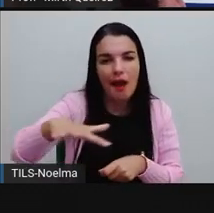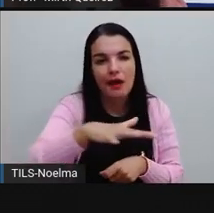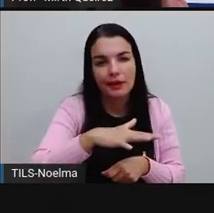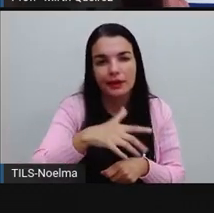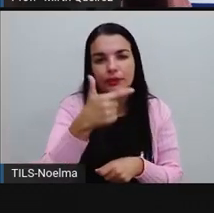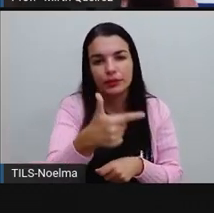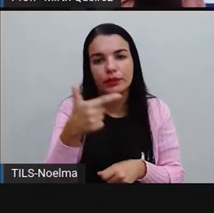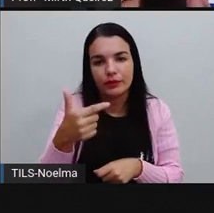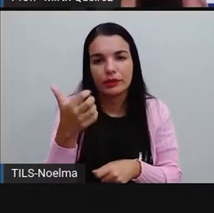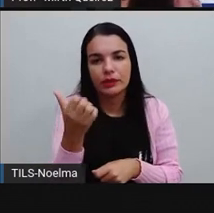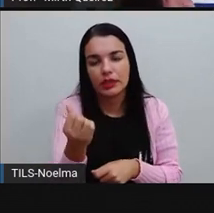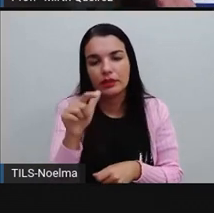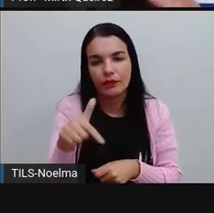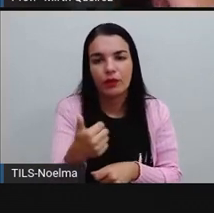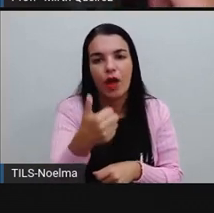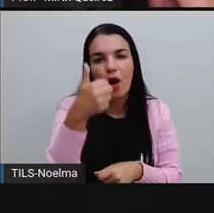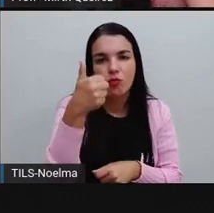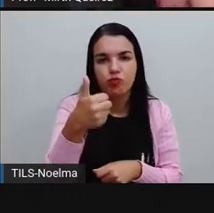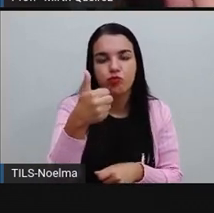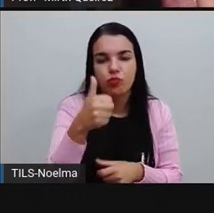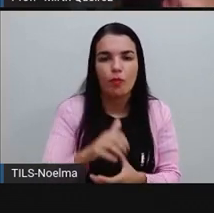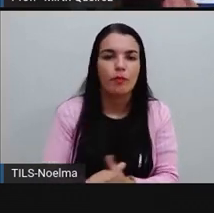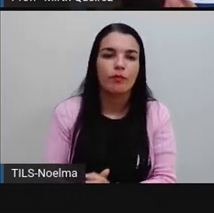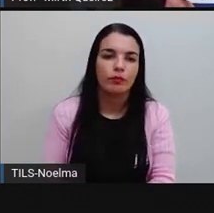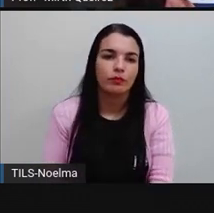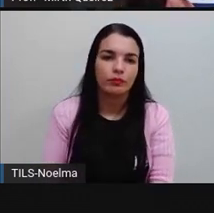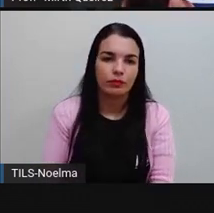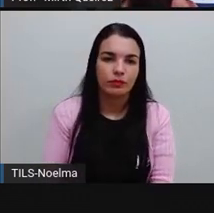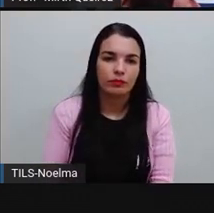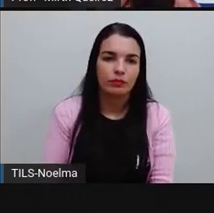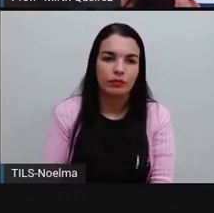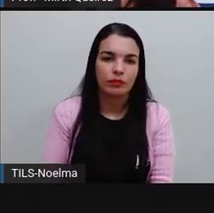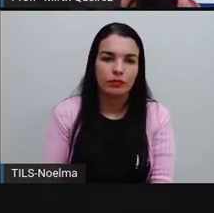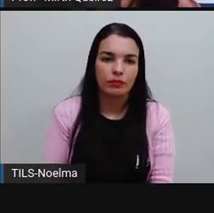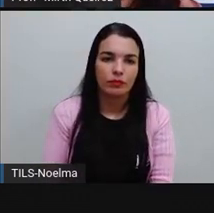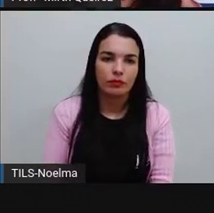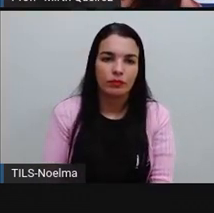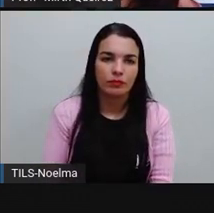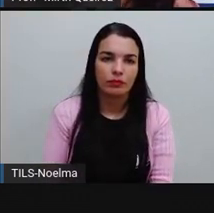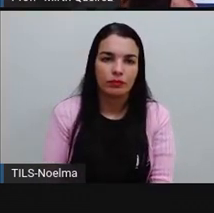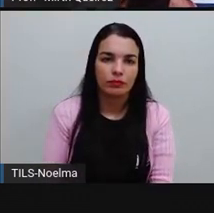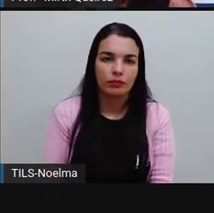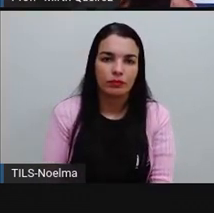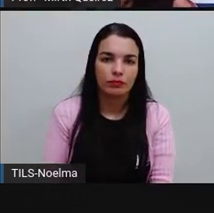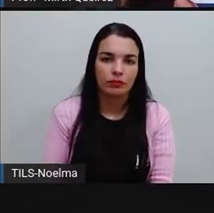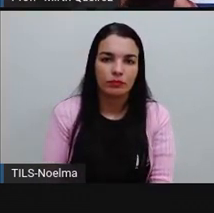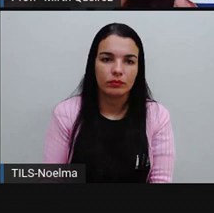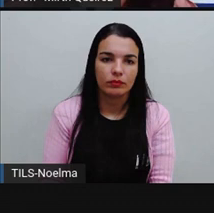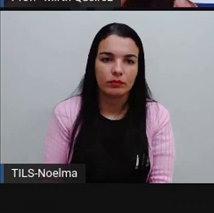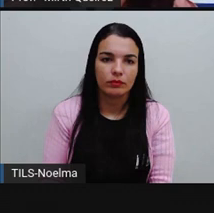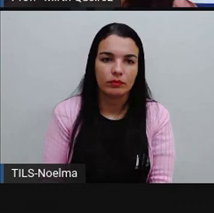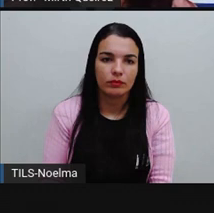226,01 ou 226,10 quilômetros quadrados.